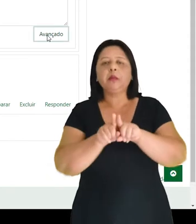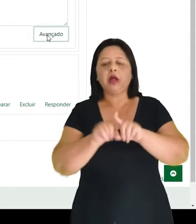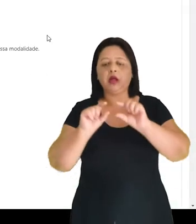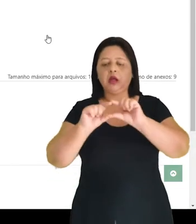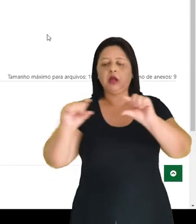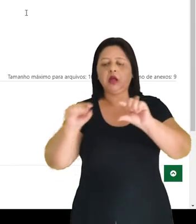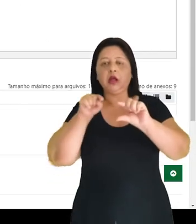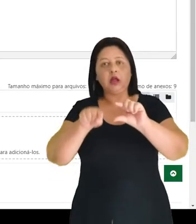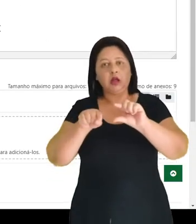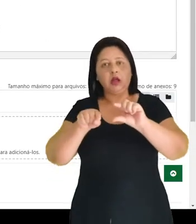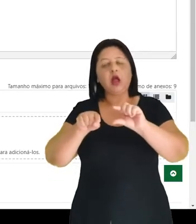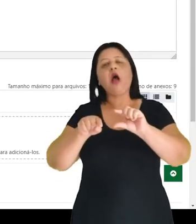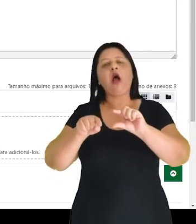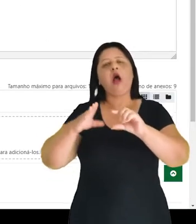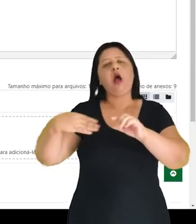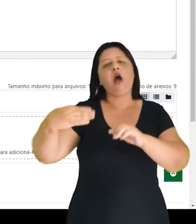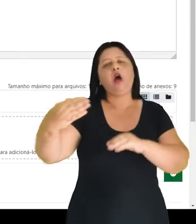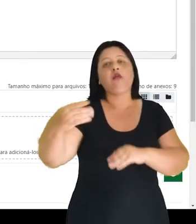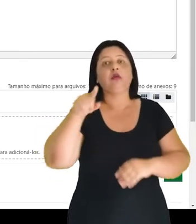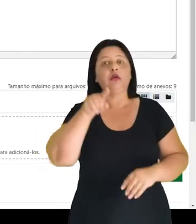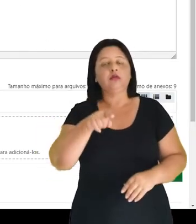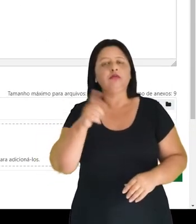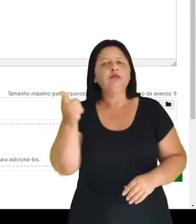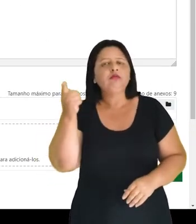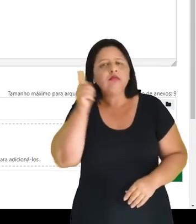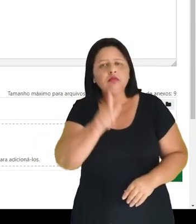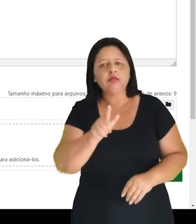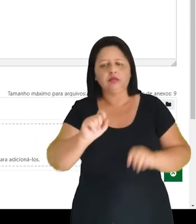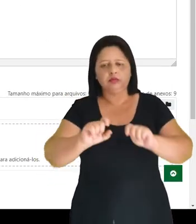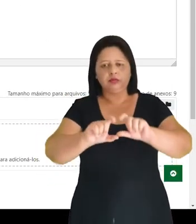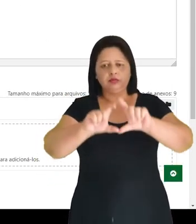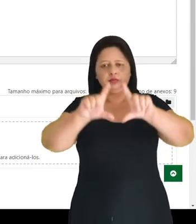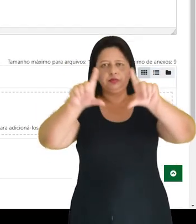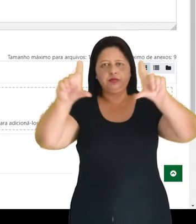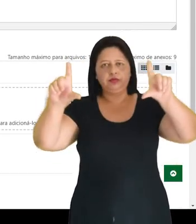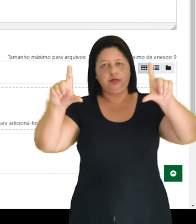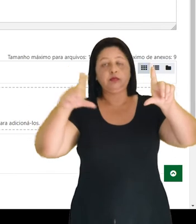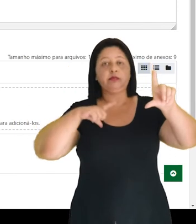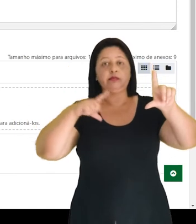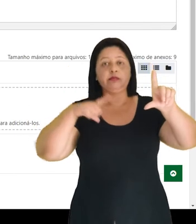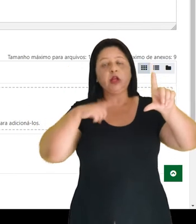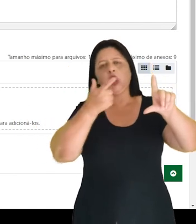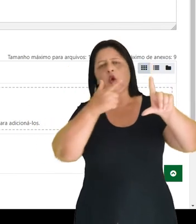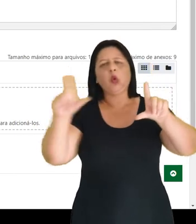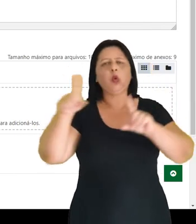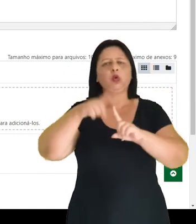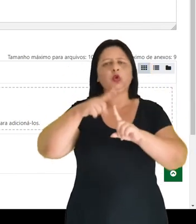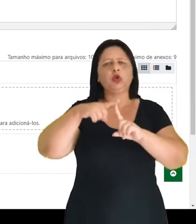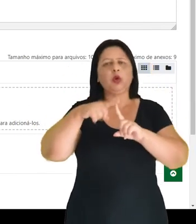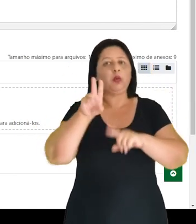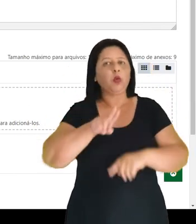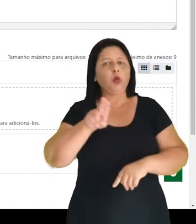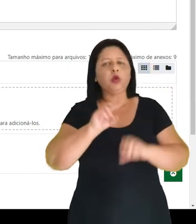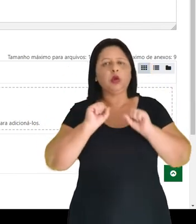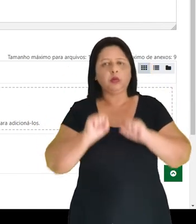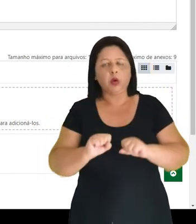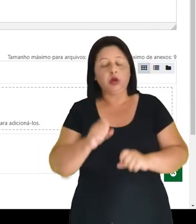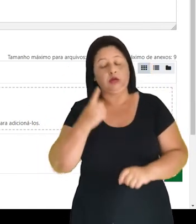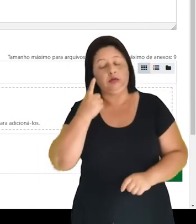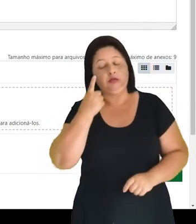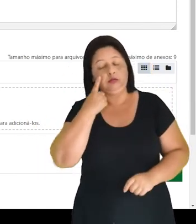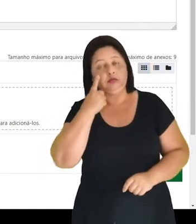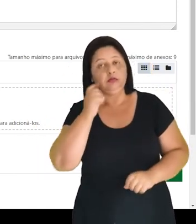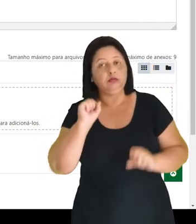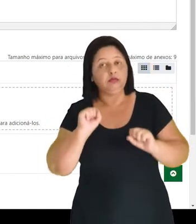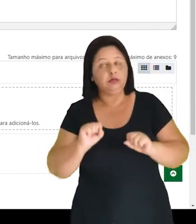clicando aqui no botão avançado, você habilita o editor com mais funcionalidades. Então se você precisar